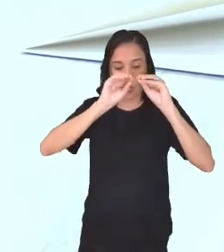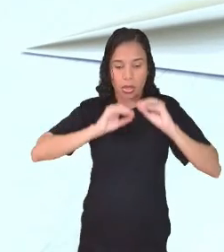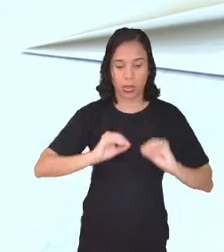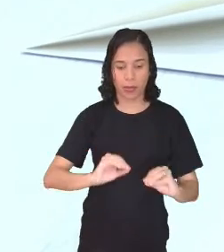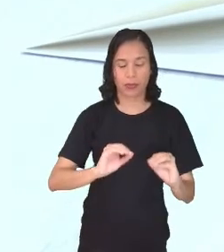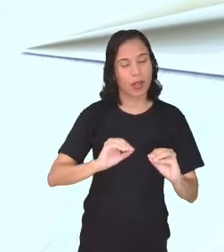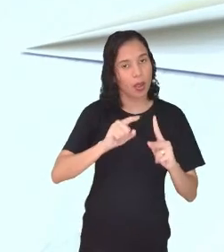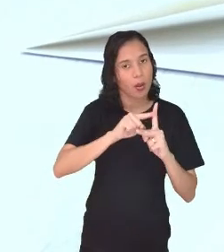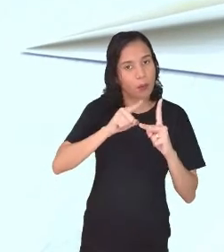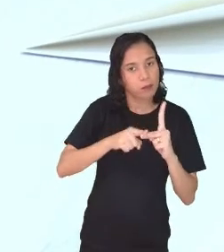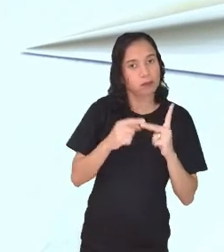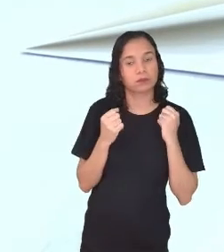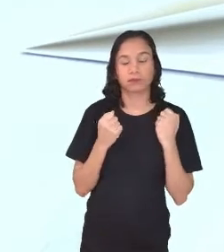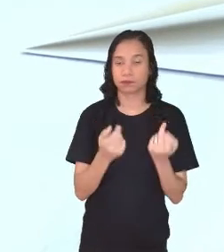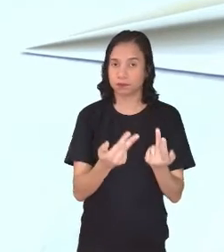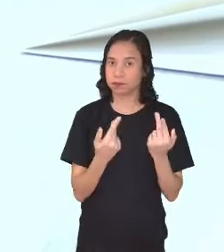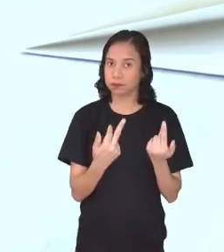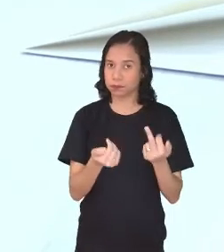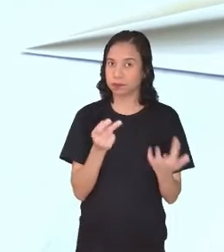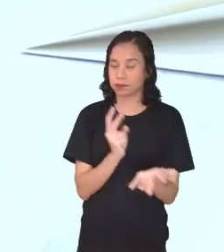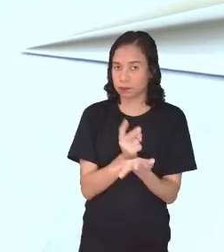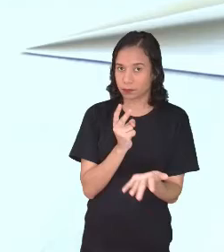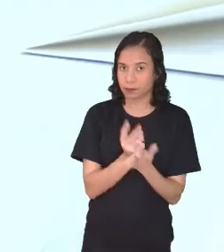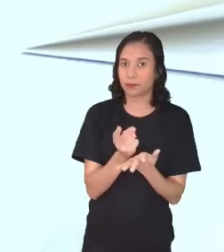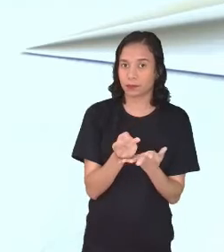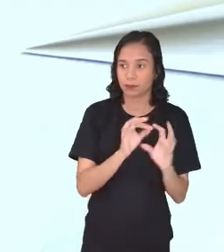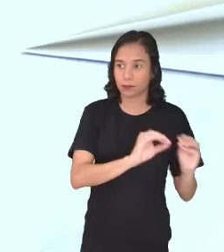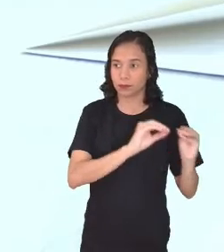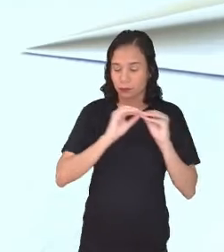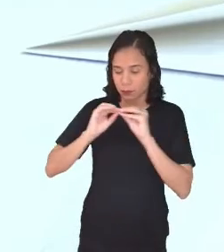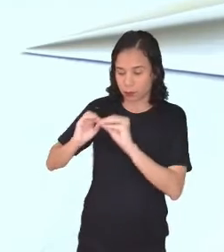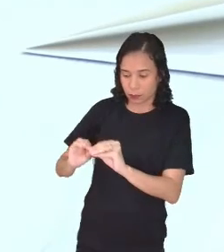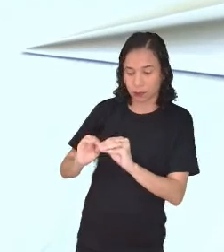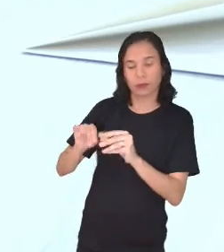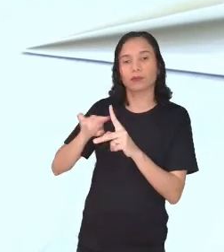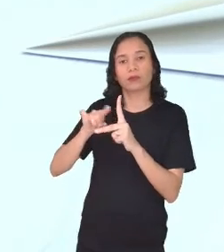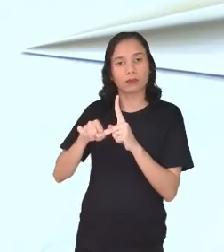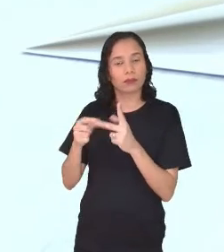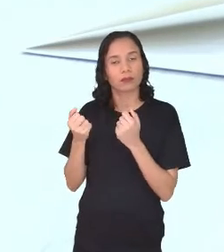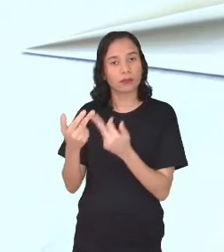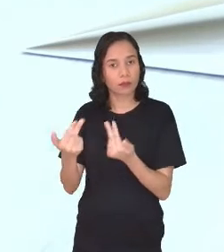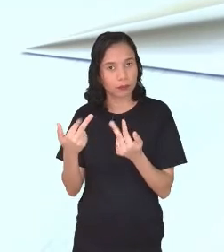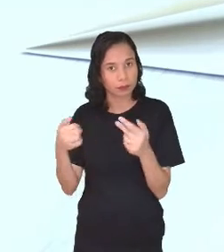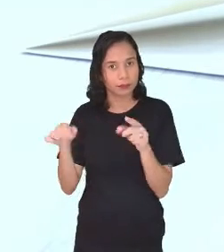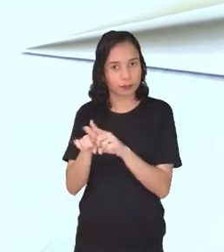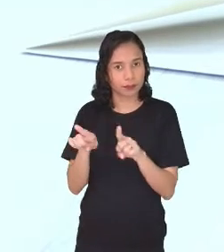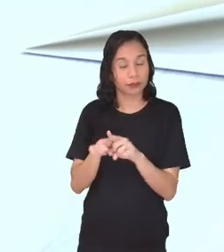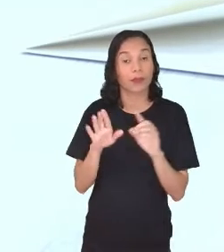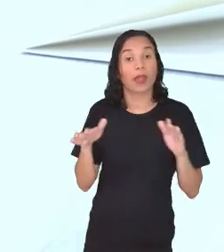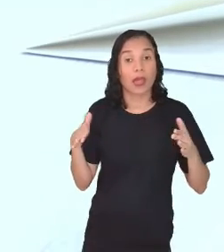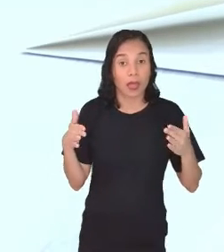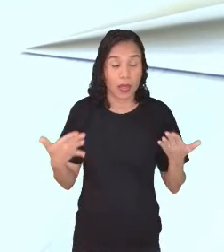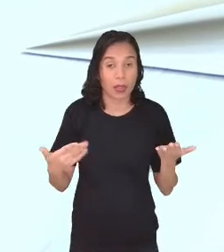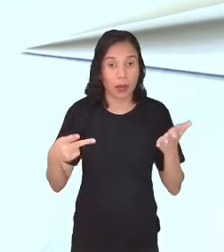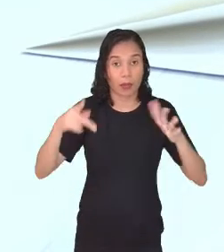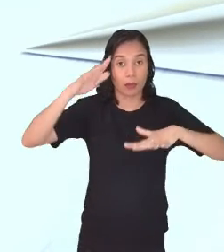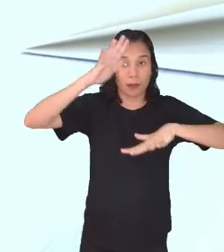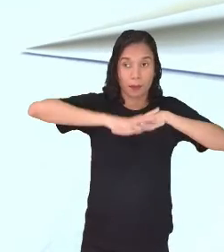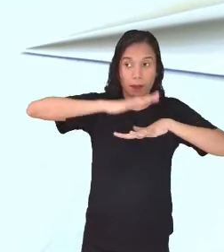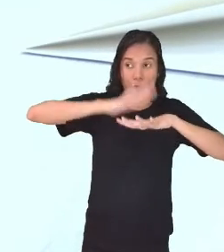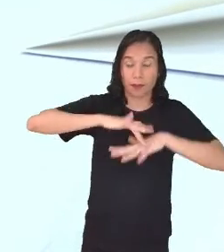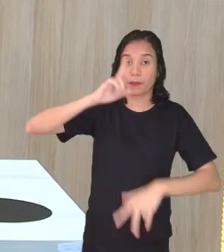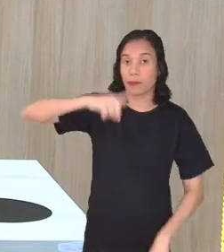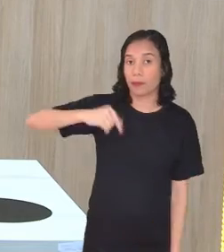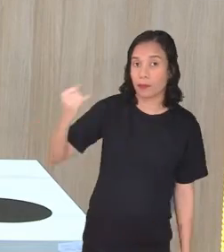descer, continua o mesmo ângulo, e aqui também. Então, na matemática,